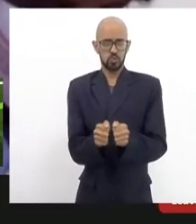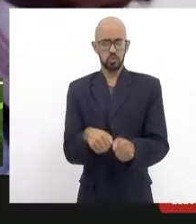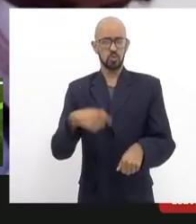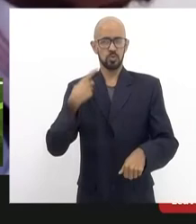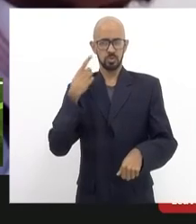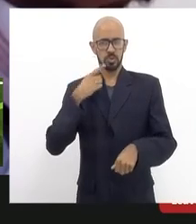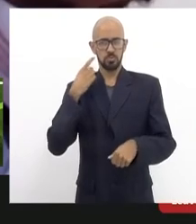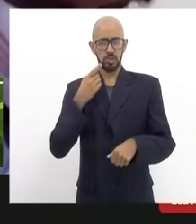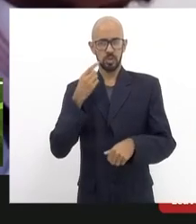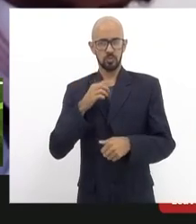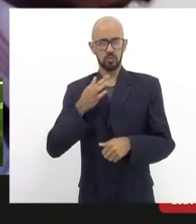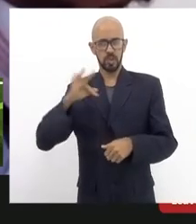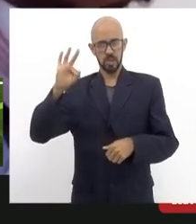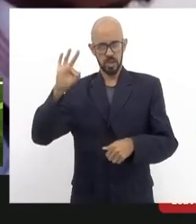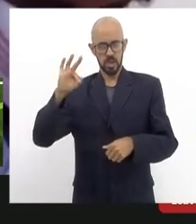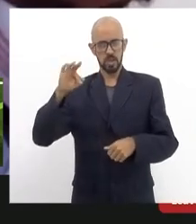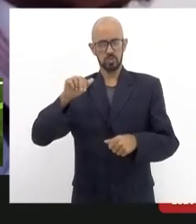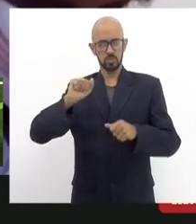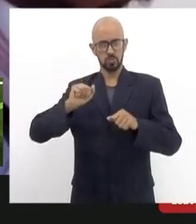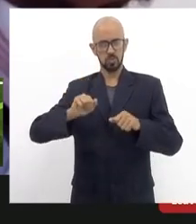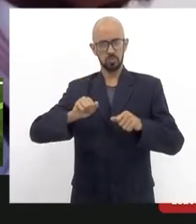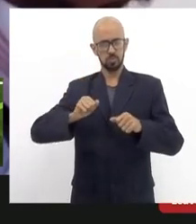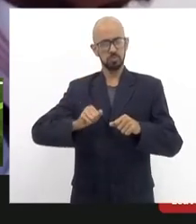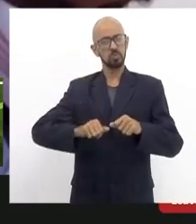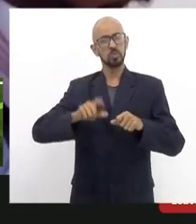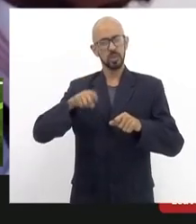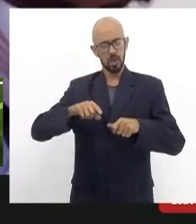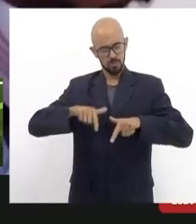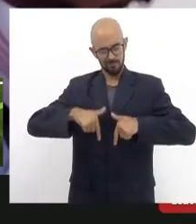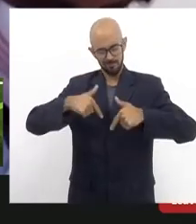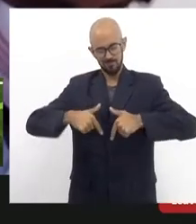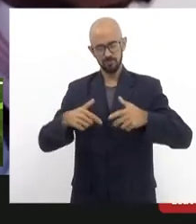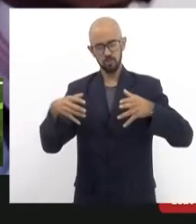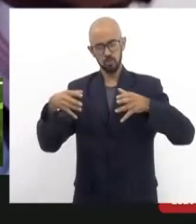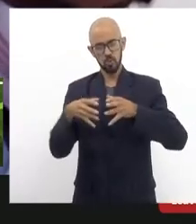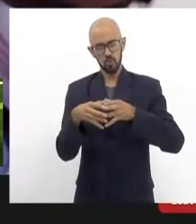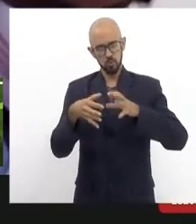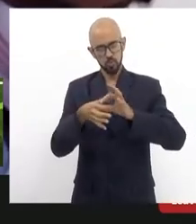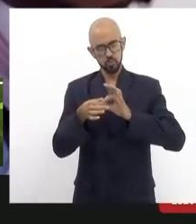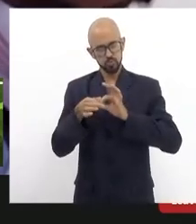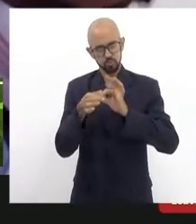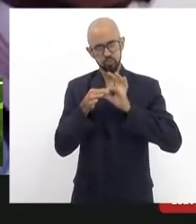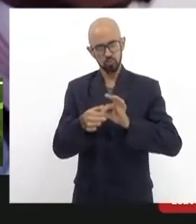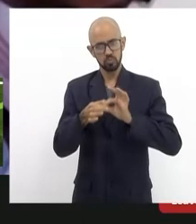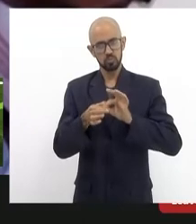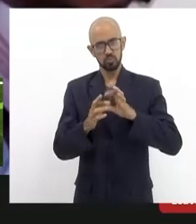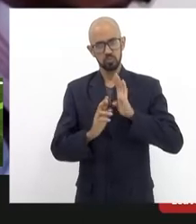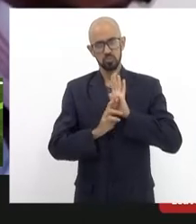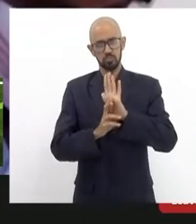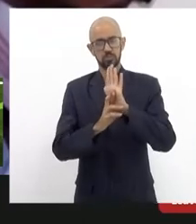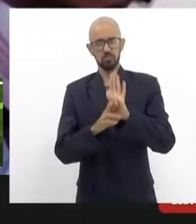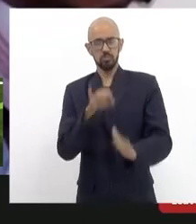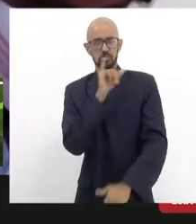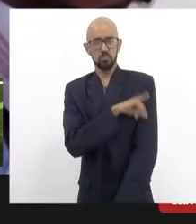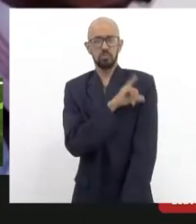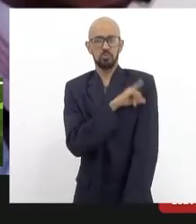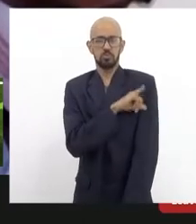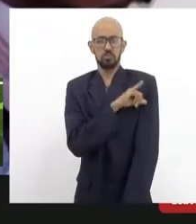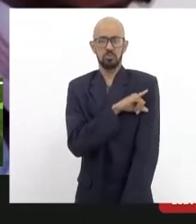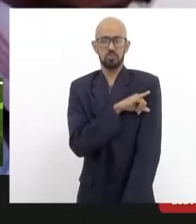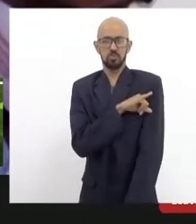federais quer dizer uma ação conjunta pelo menos daqueles que representam o estado do Rio de Janeiro em relação a essa luta